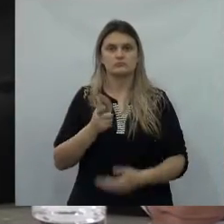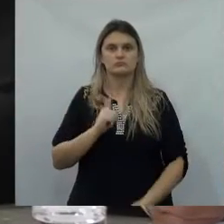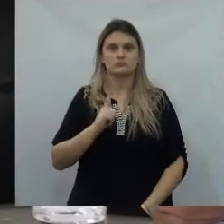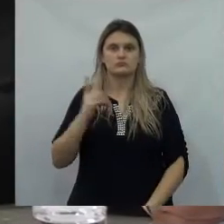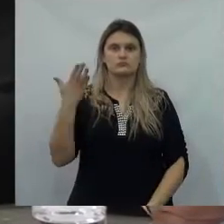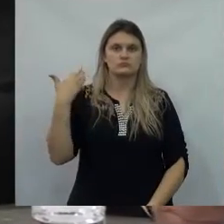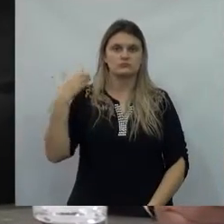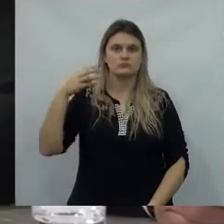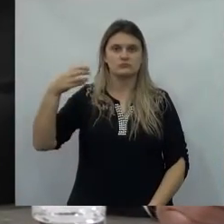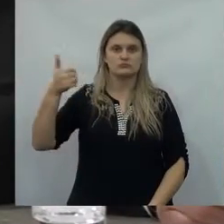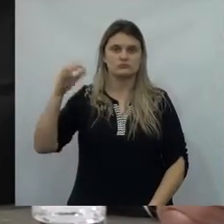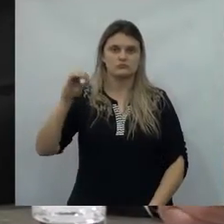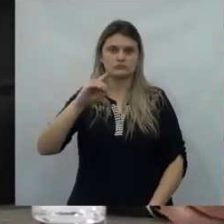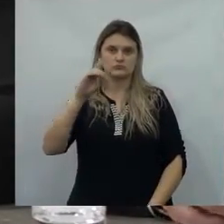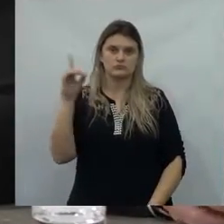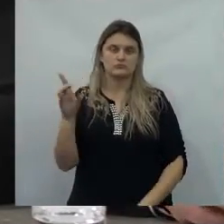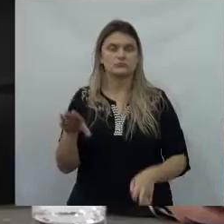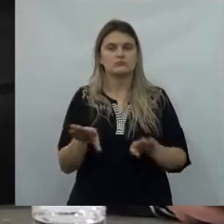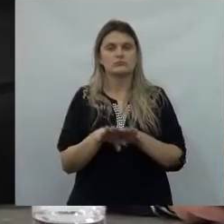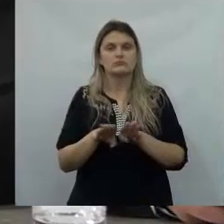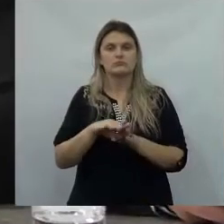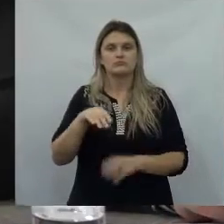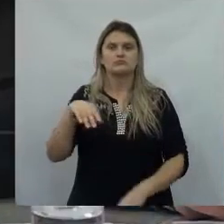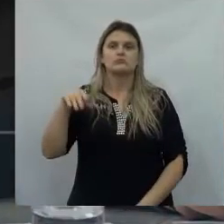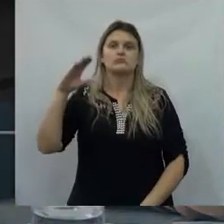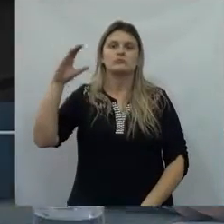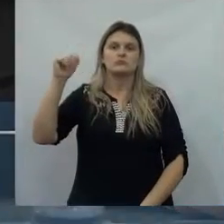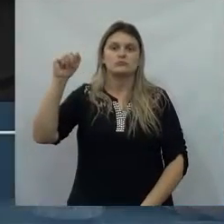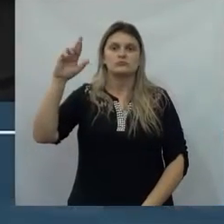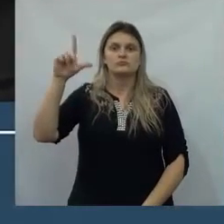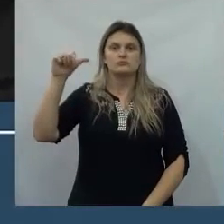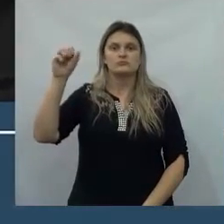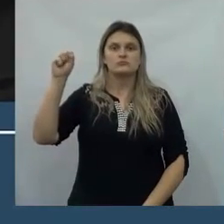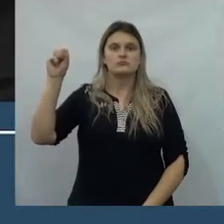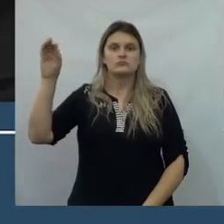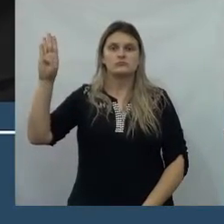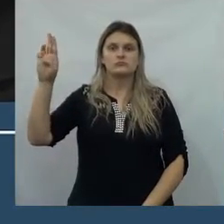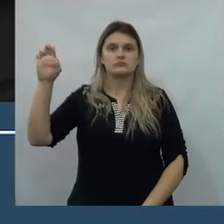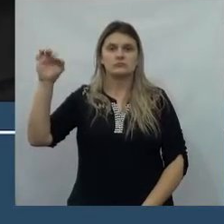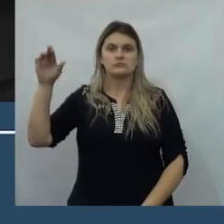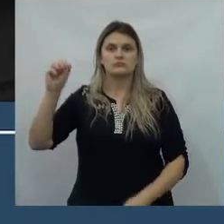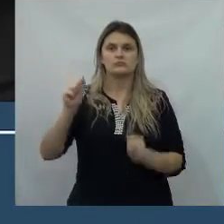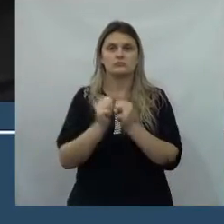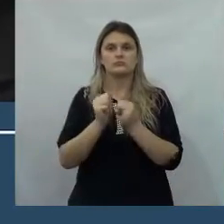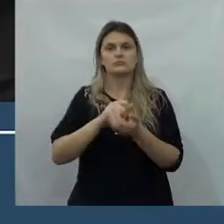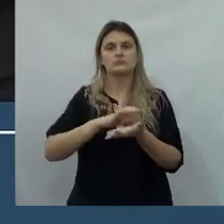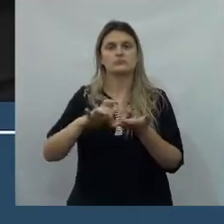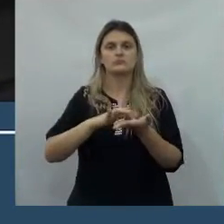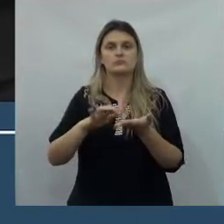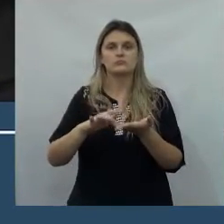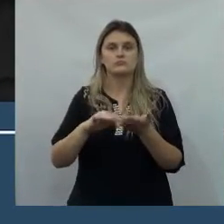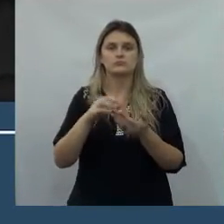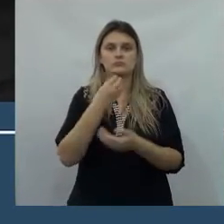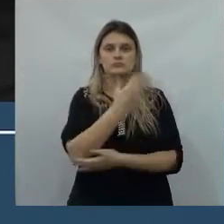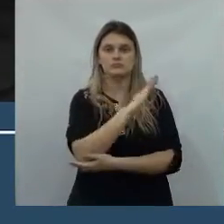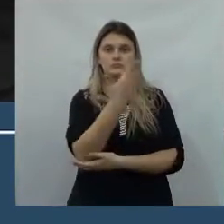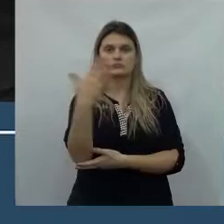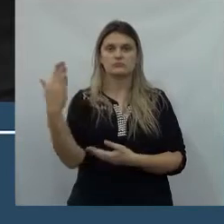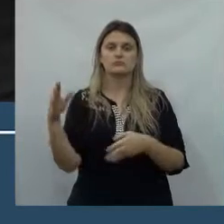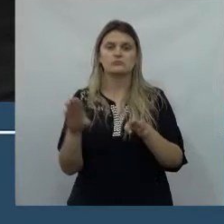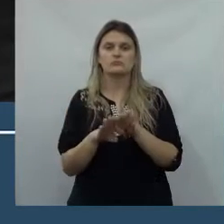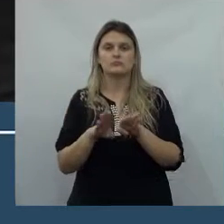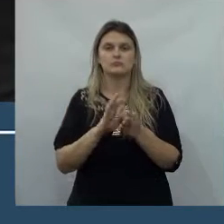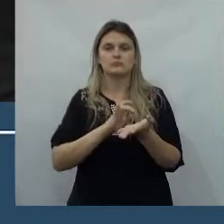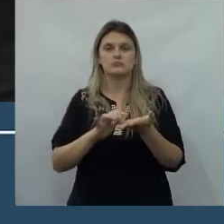participação também do vereador Carlos Boeno, junto com a Secretaria do Meio Ambiente, o Coradinho da Agricultura, teve o Aleixo,